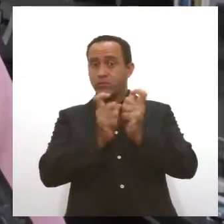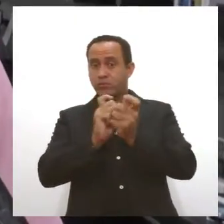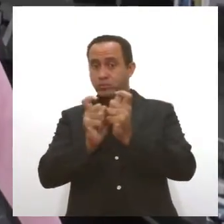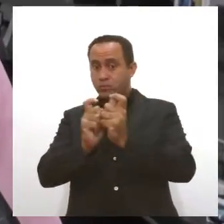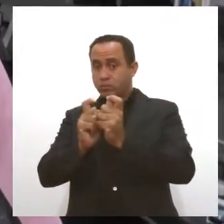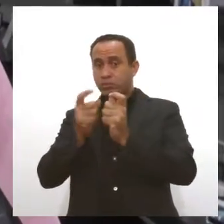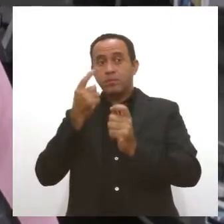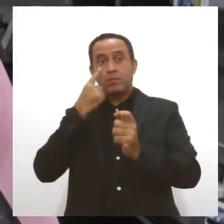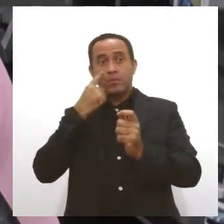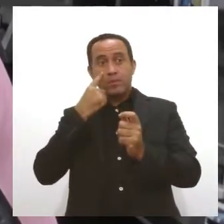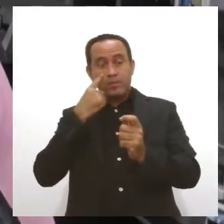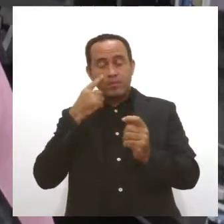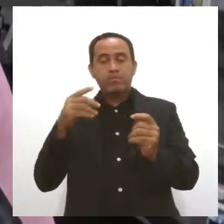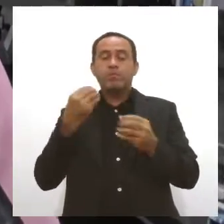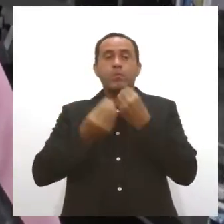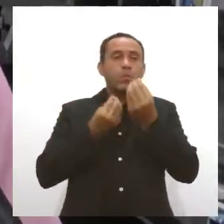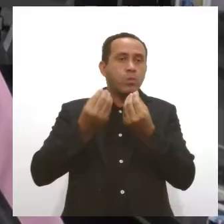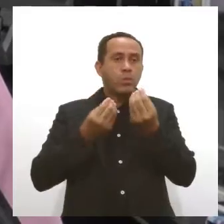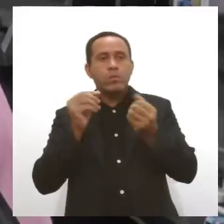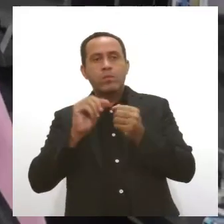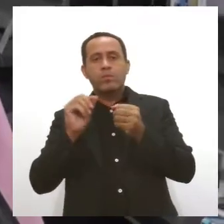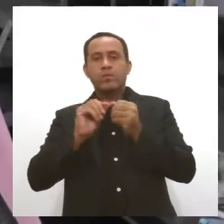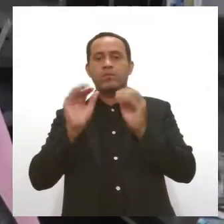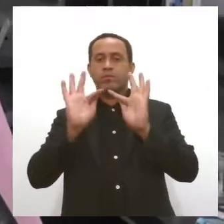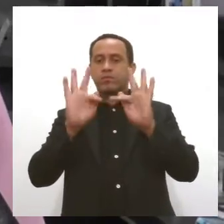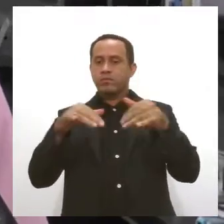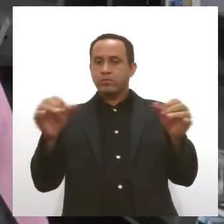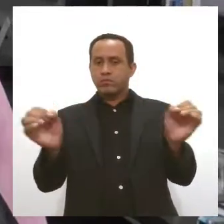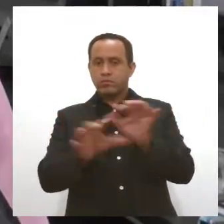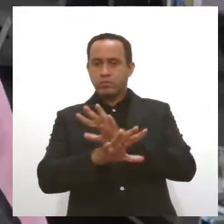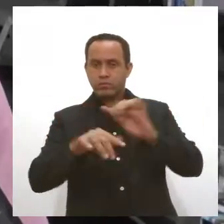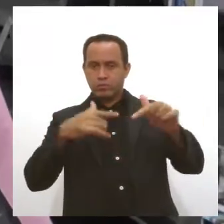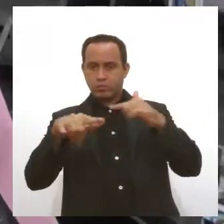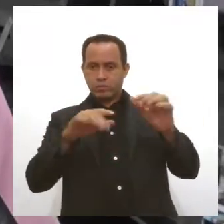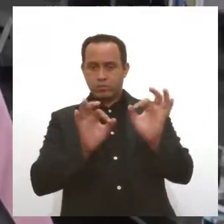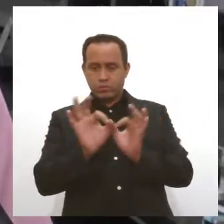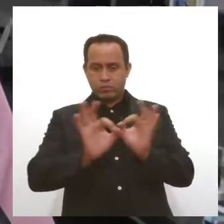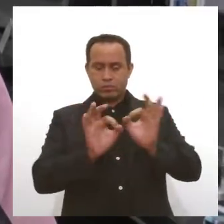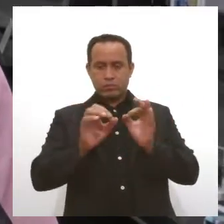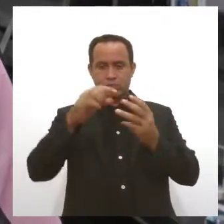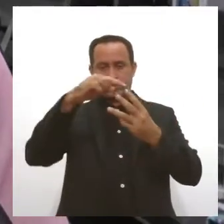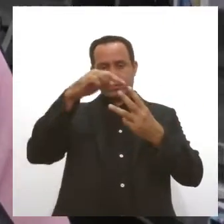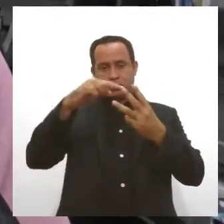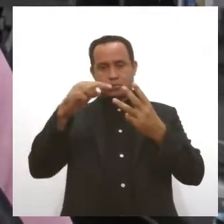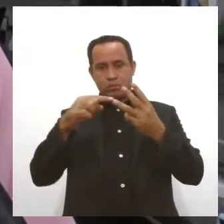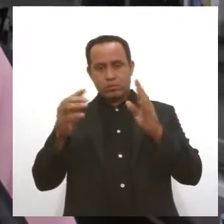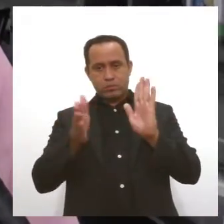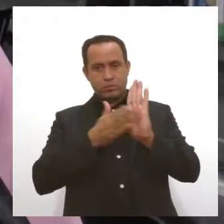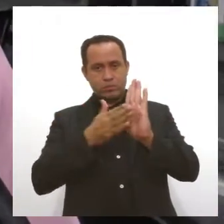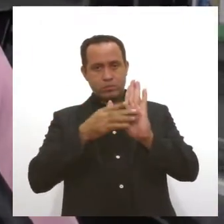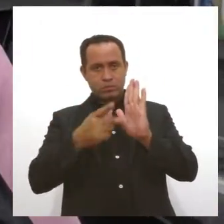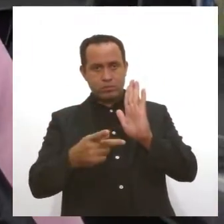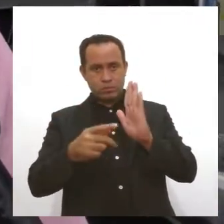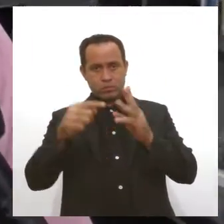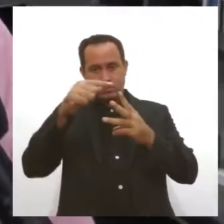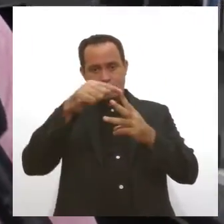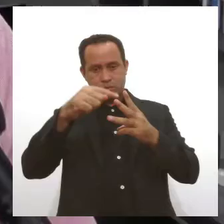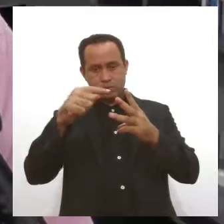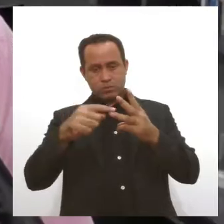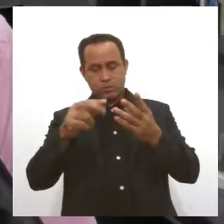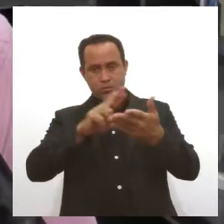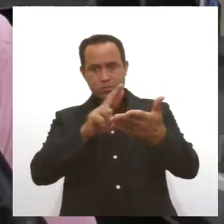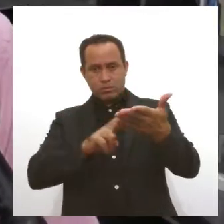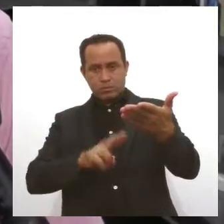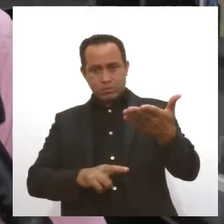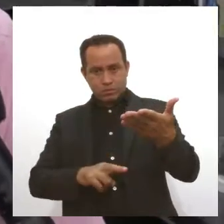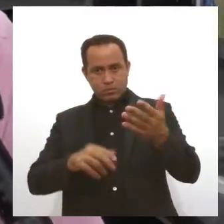pudéssemos chegar à finalização dos trabalhos, onde foram confeccionados três propostas. Foram três relatórios encaminhados